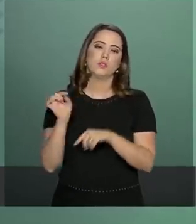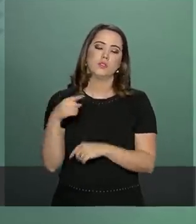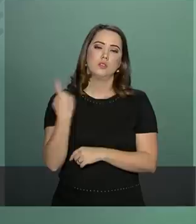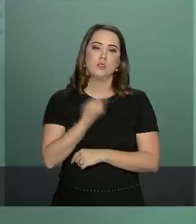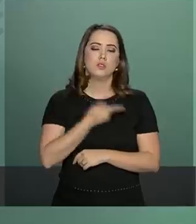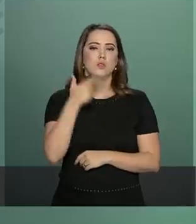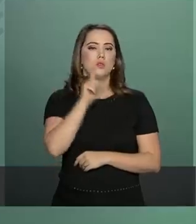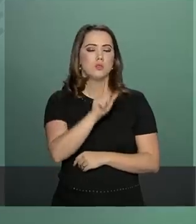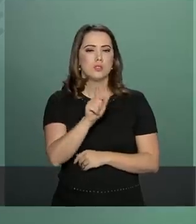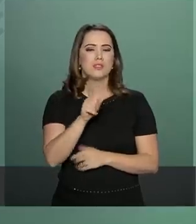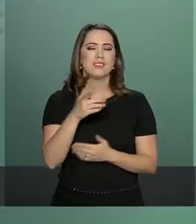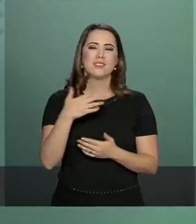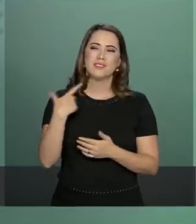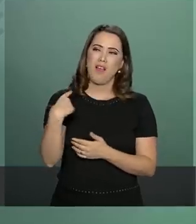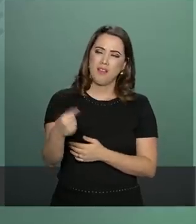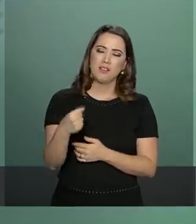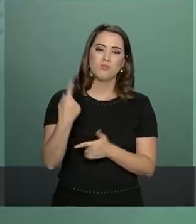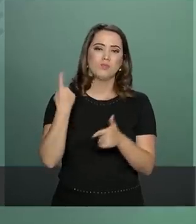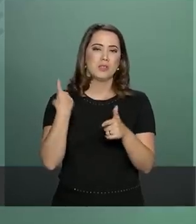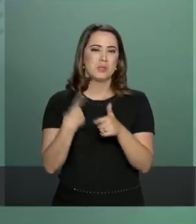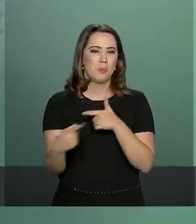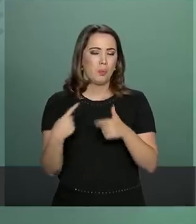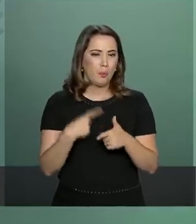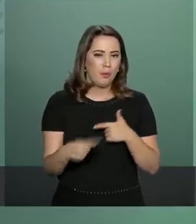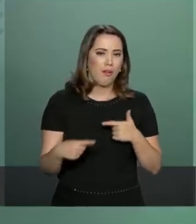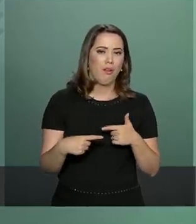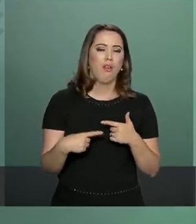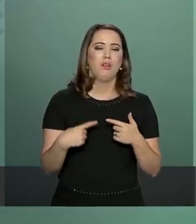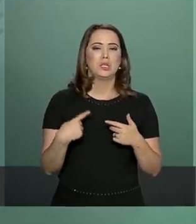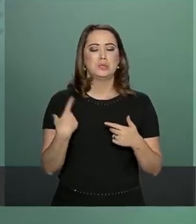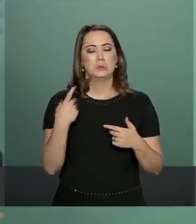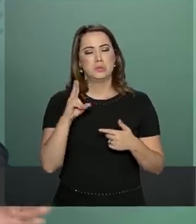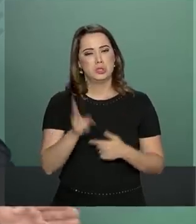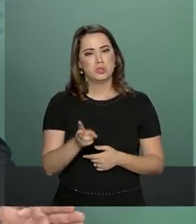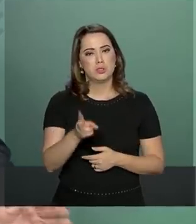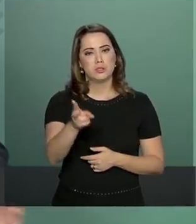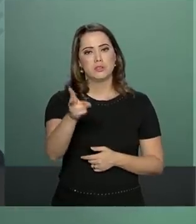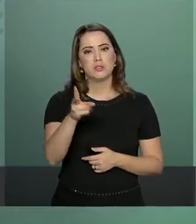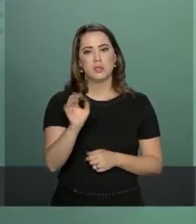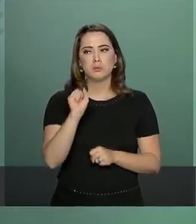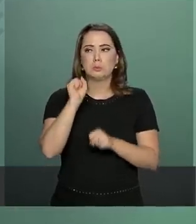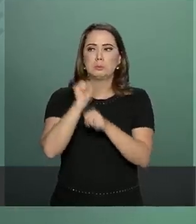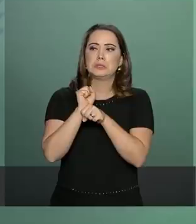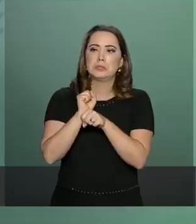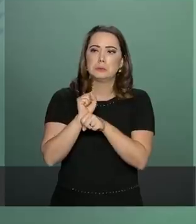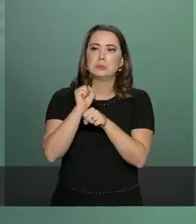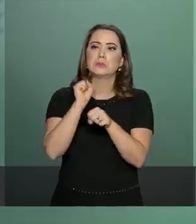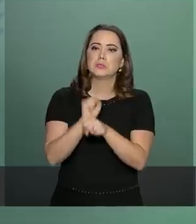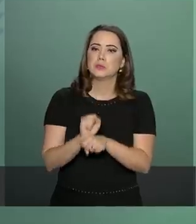nós vamos sair desse círculo não virtuoso que é da estagnação